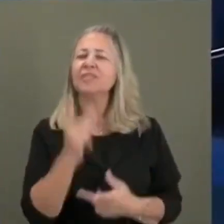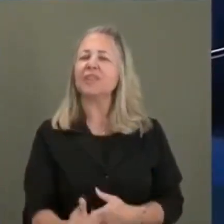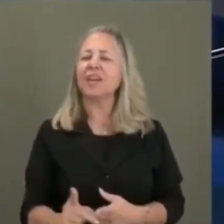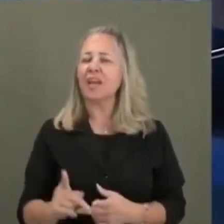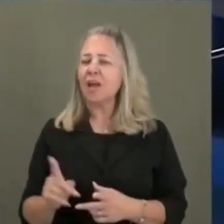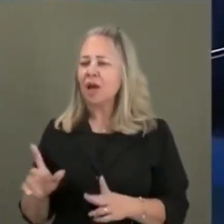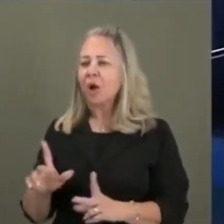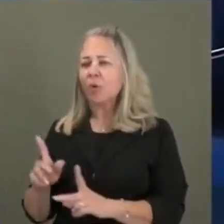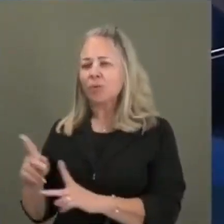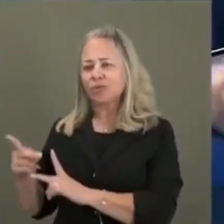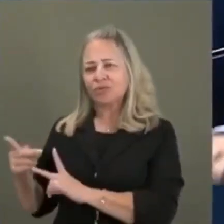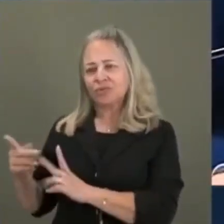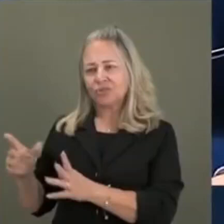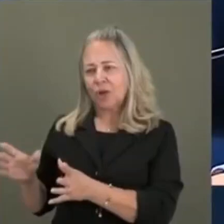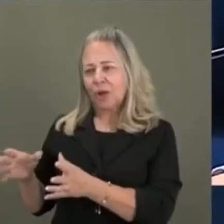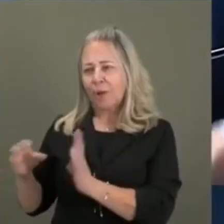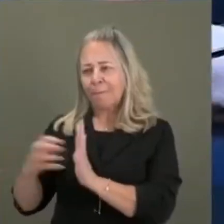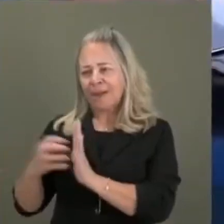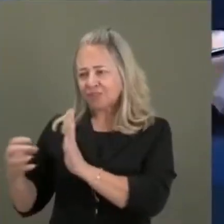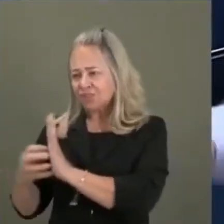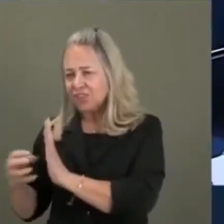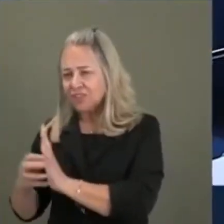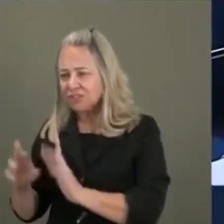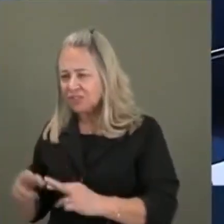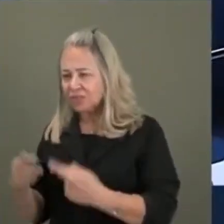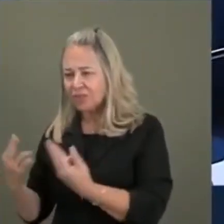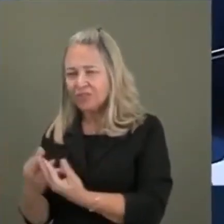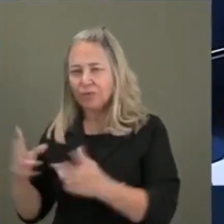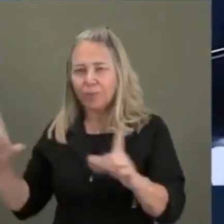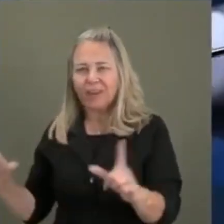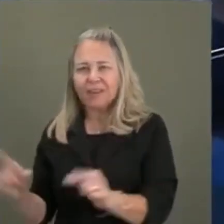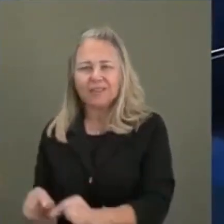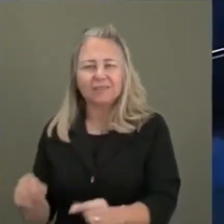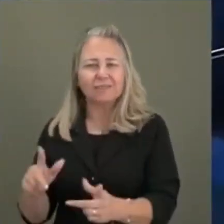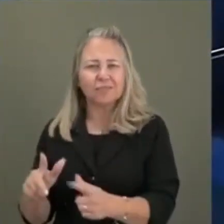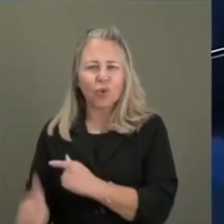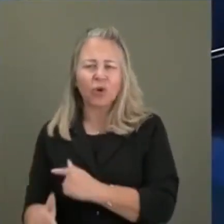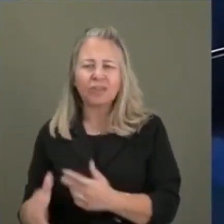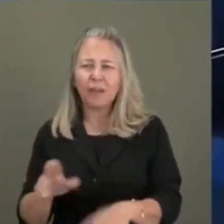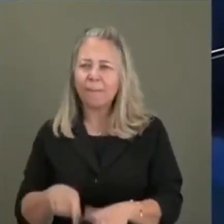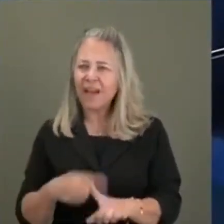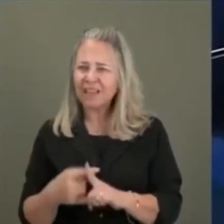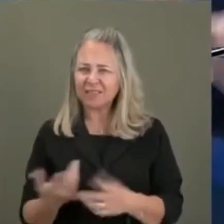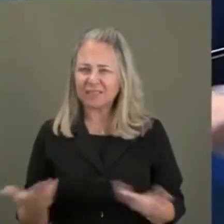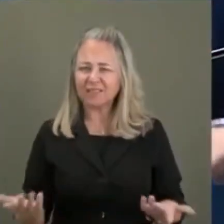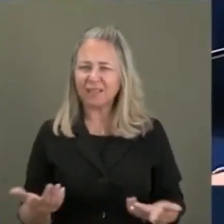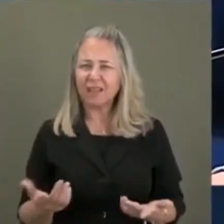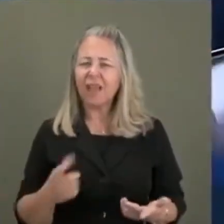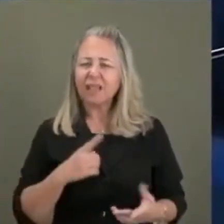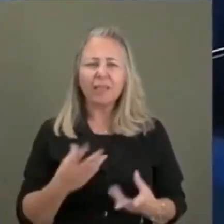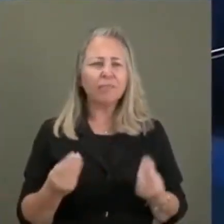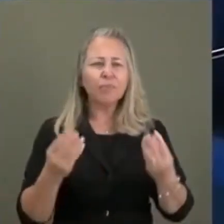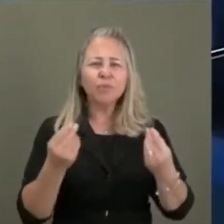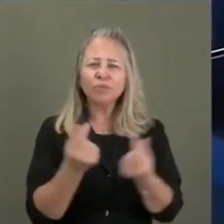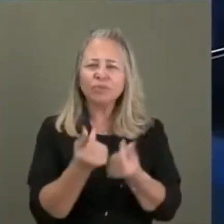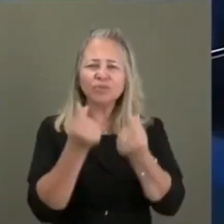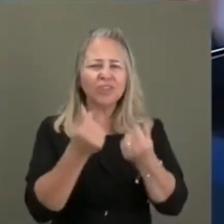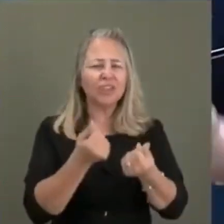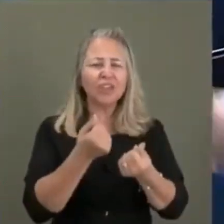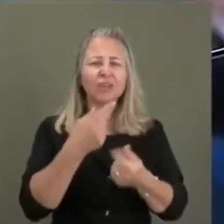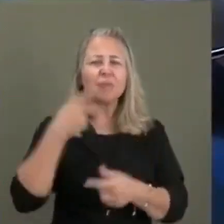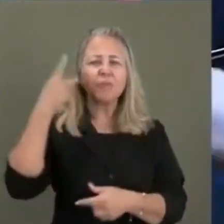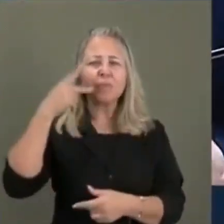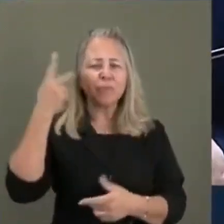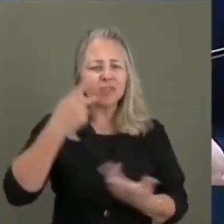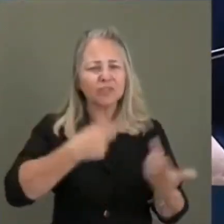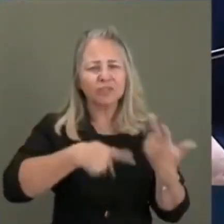para poder aumentar ainda a questão do fundo eleitoral e do fundo partidário? Será que já não chega de dinheiro para político, não? Eu acredito que isso pode ser